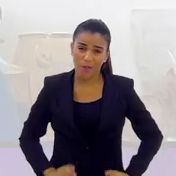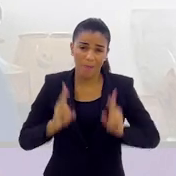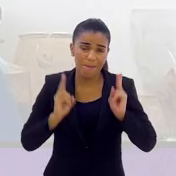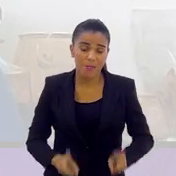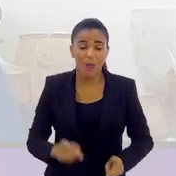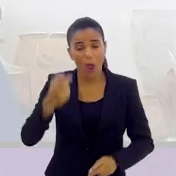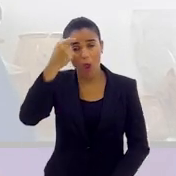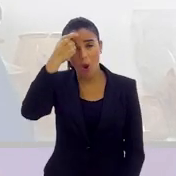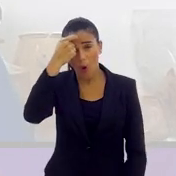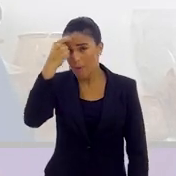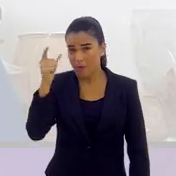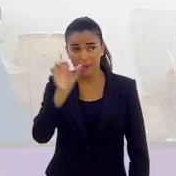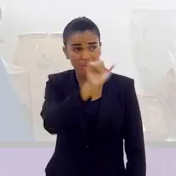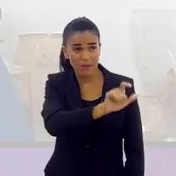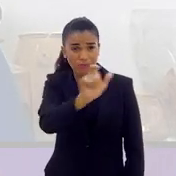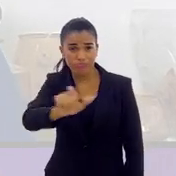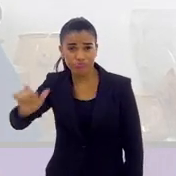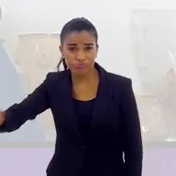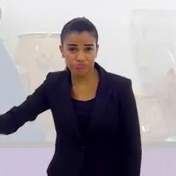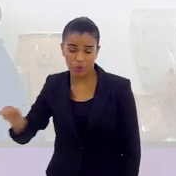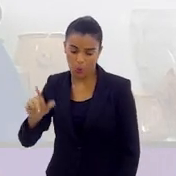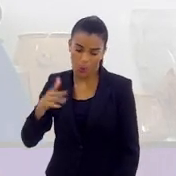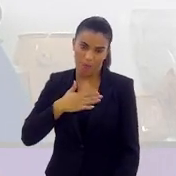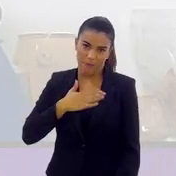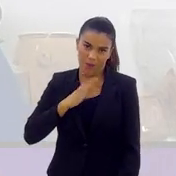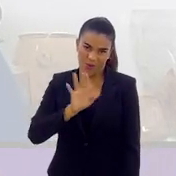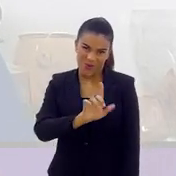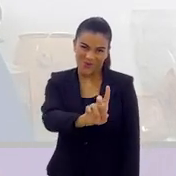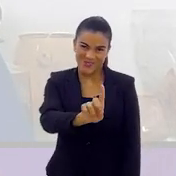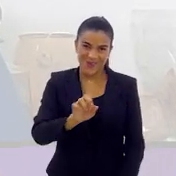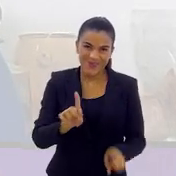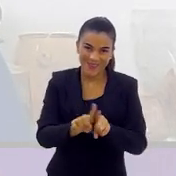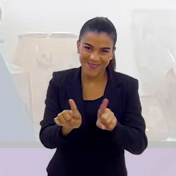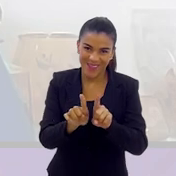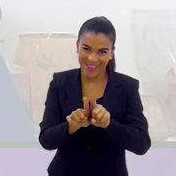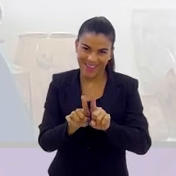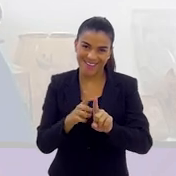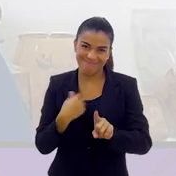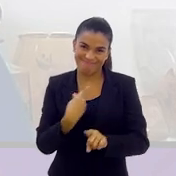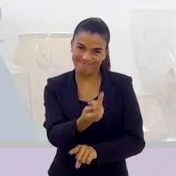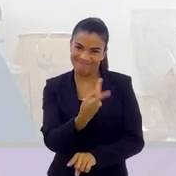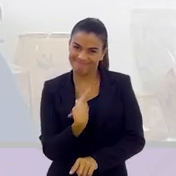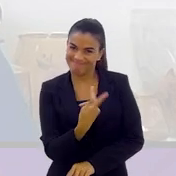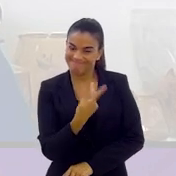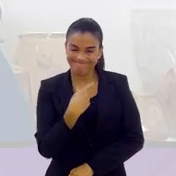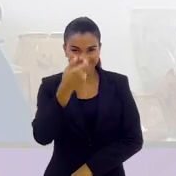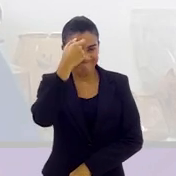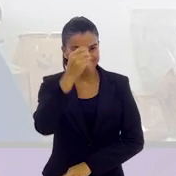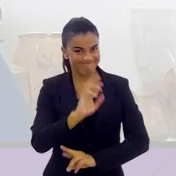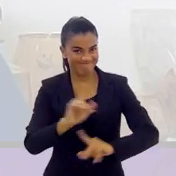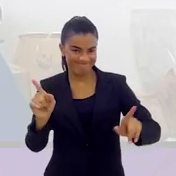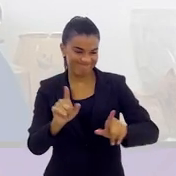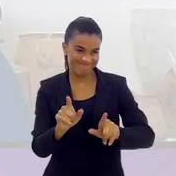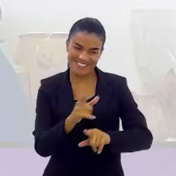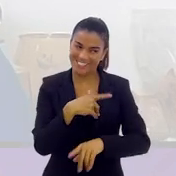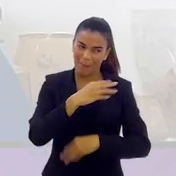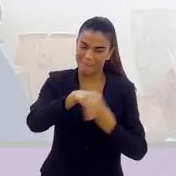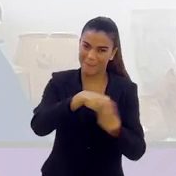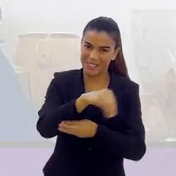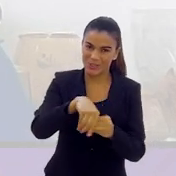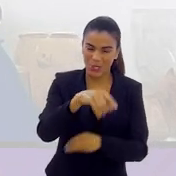essa é a mentalidade dessas pessoas. Não é o nosso caso, né, Rui? No nosso caso, a gente não está nesse